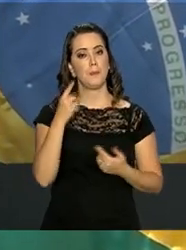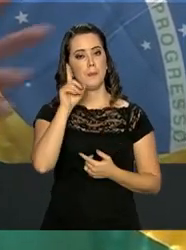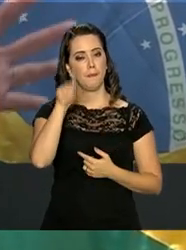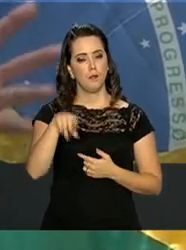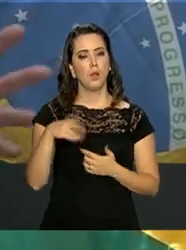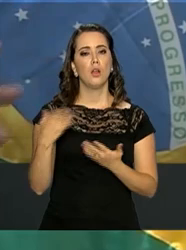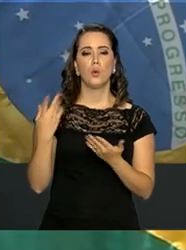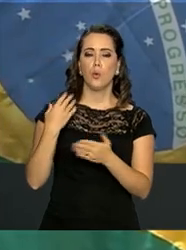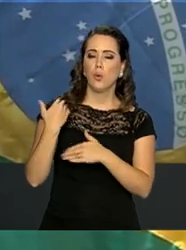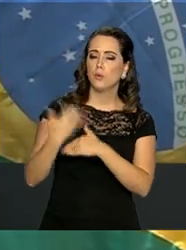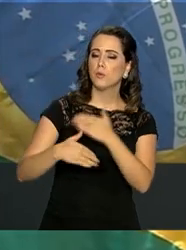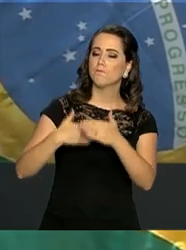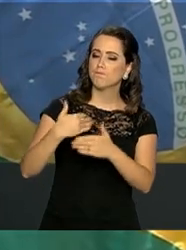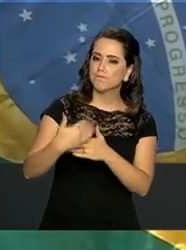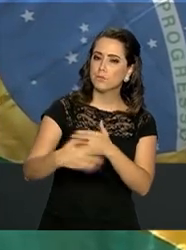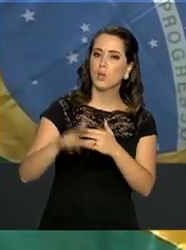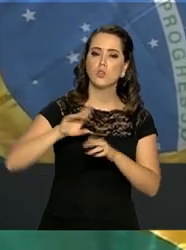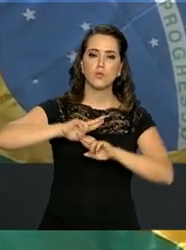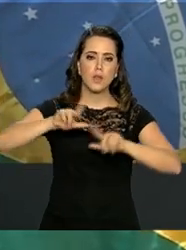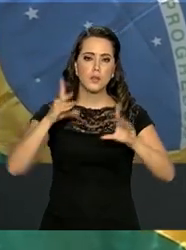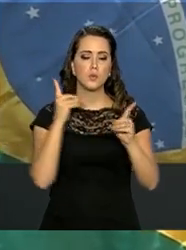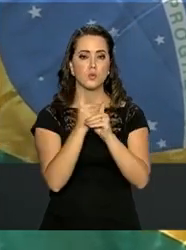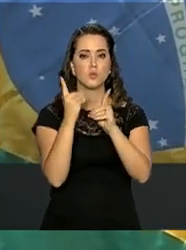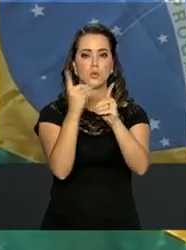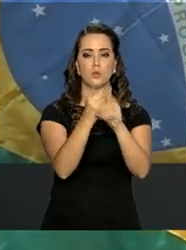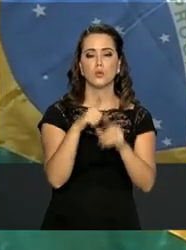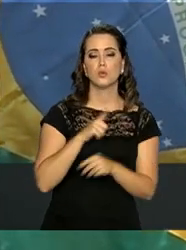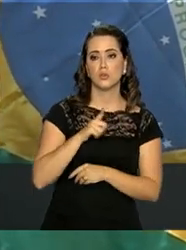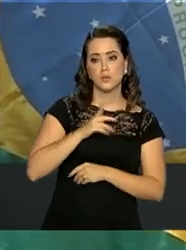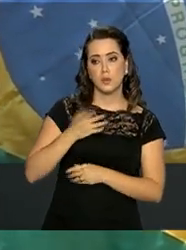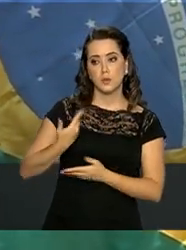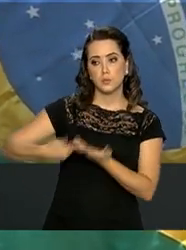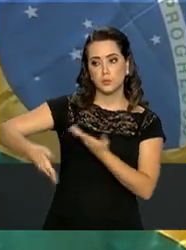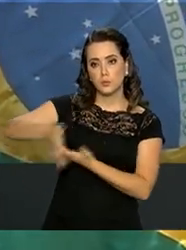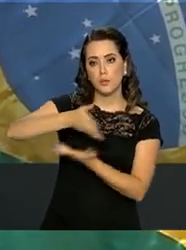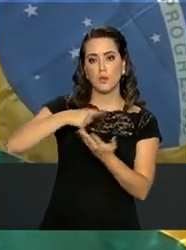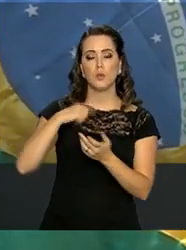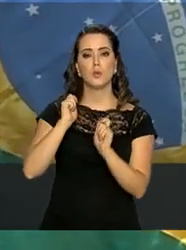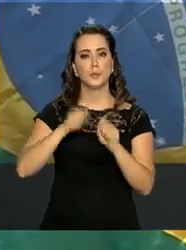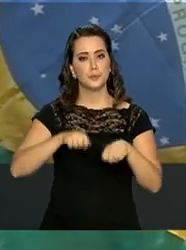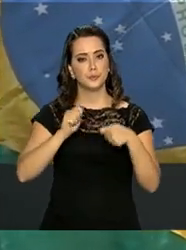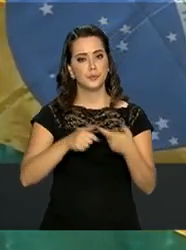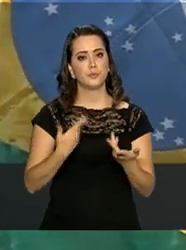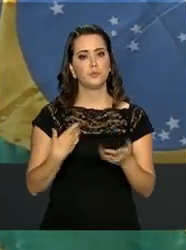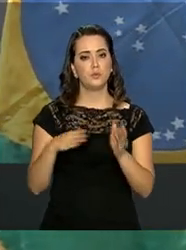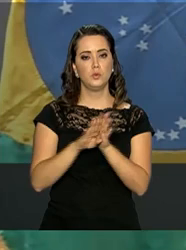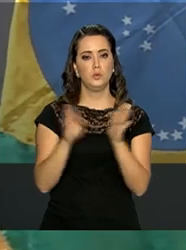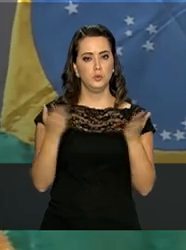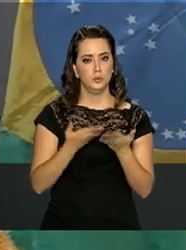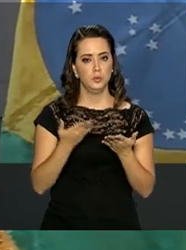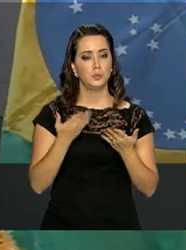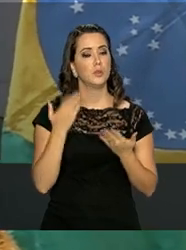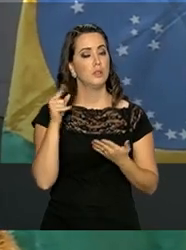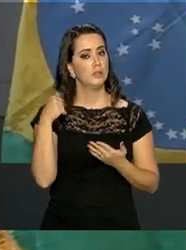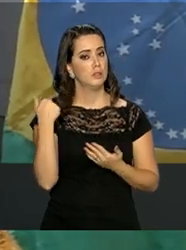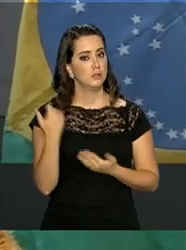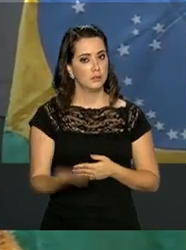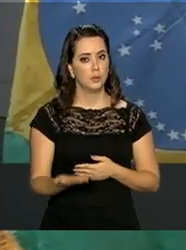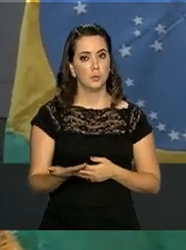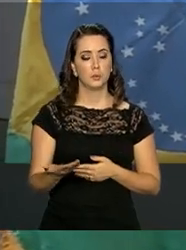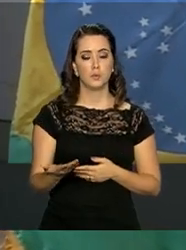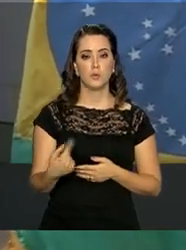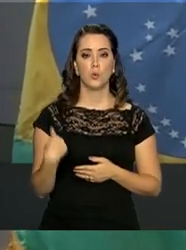ao longo dos vários encontros que tivemos, que nos permitiu chegar ao dia de hoje. Portanto,